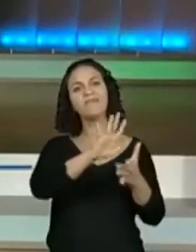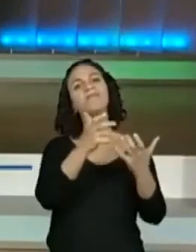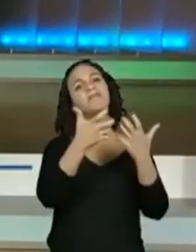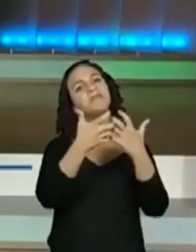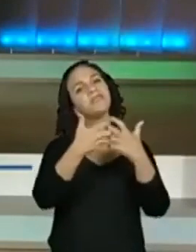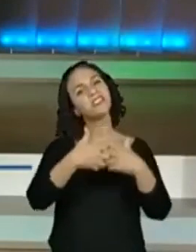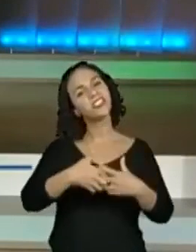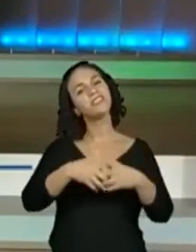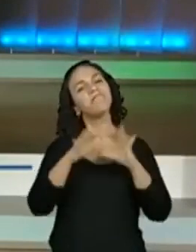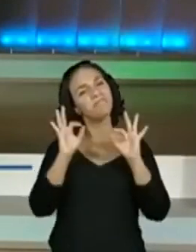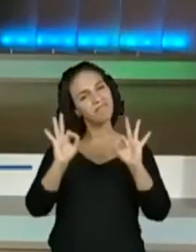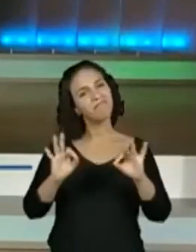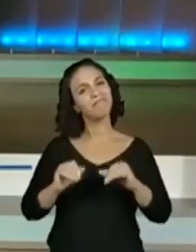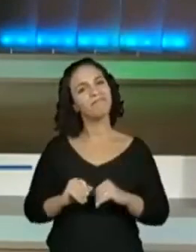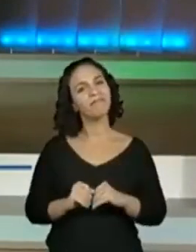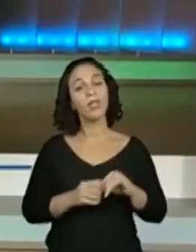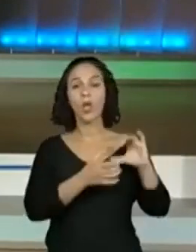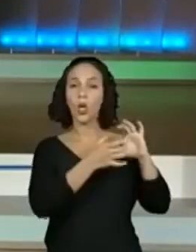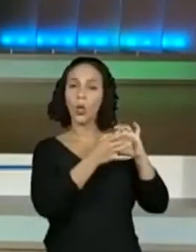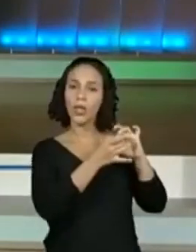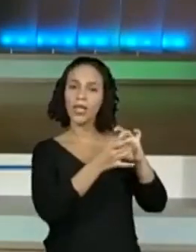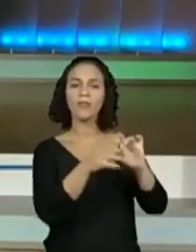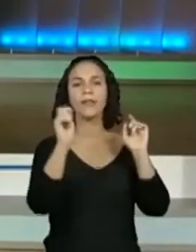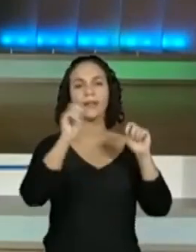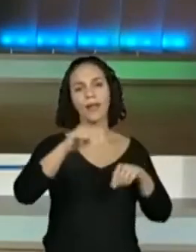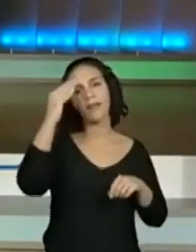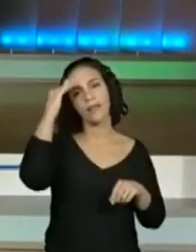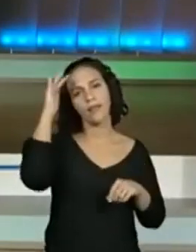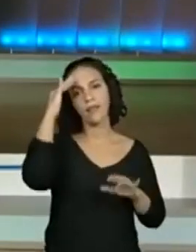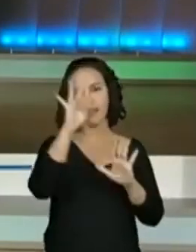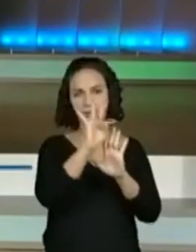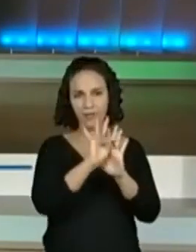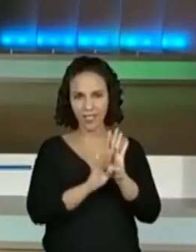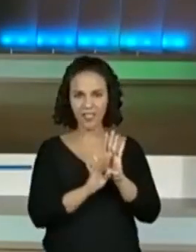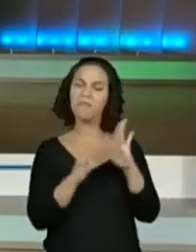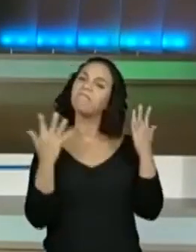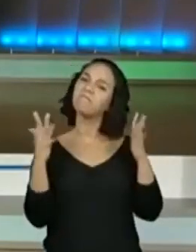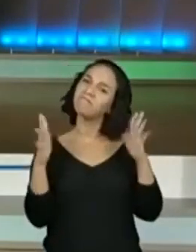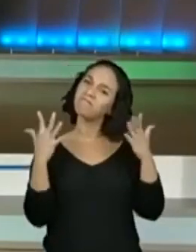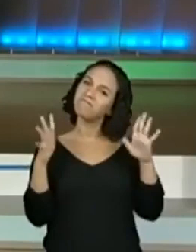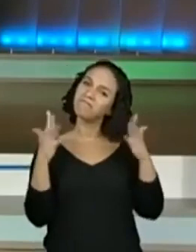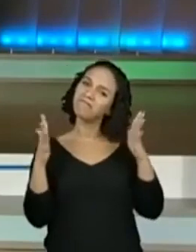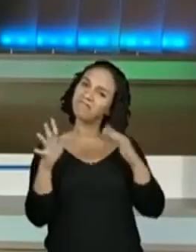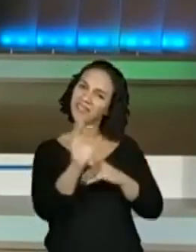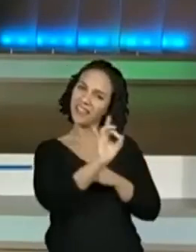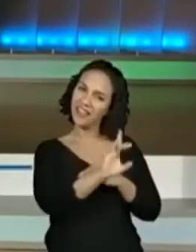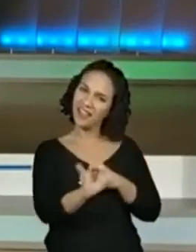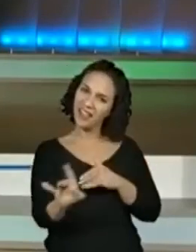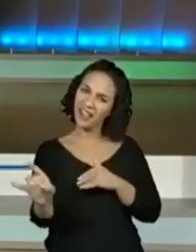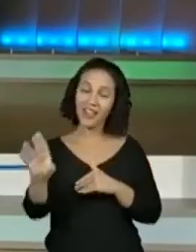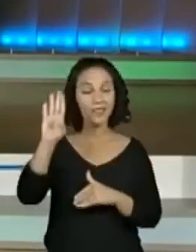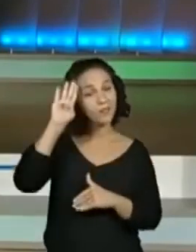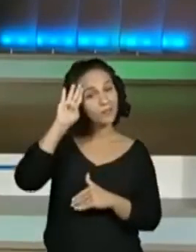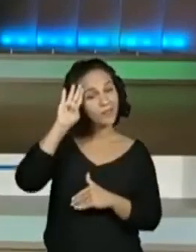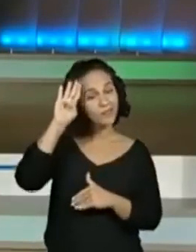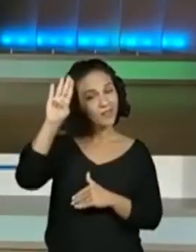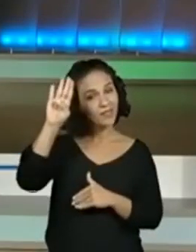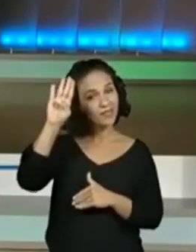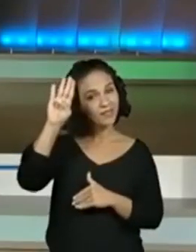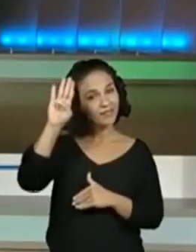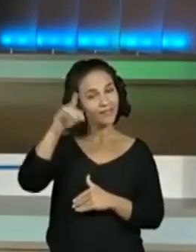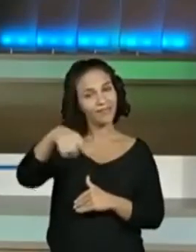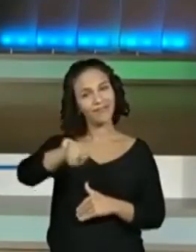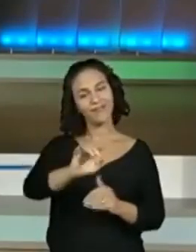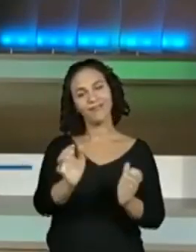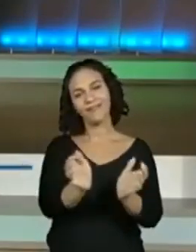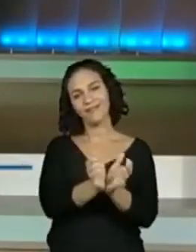sim, sem perder o sentido do texto. Parabéns para todo mundo e, principalmente, para a